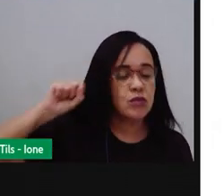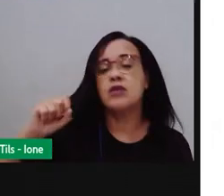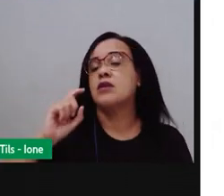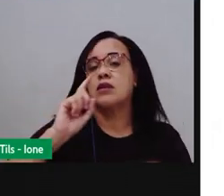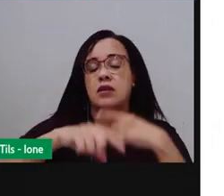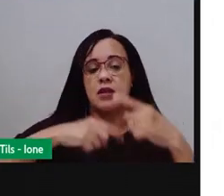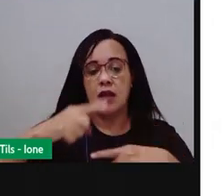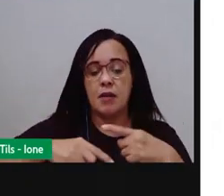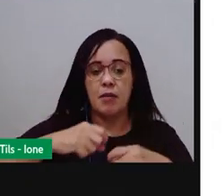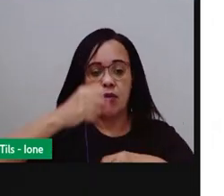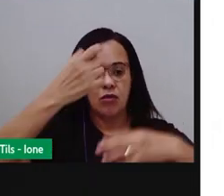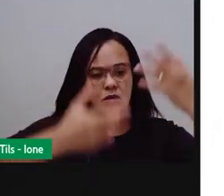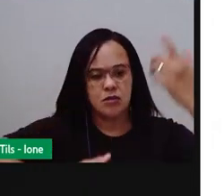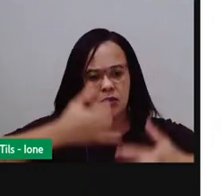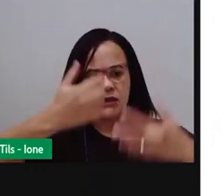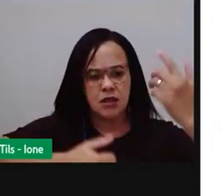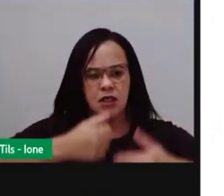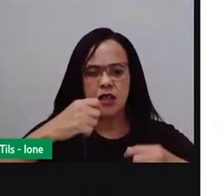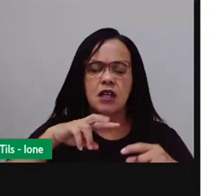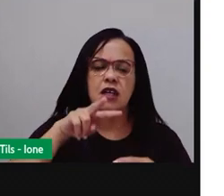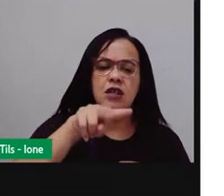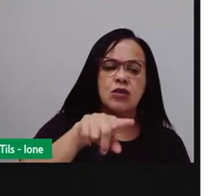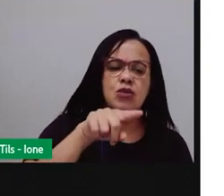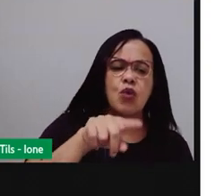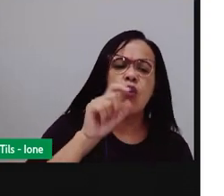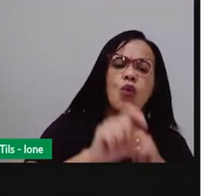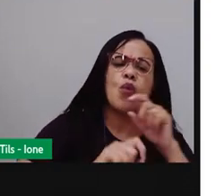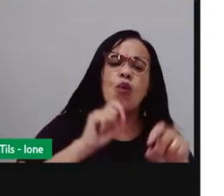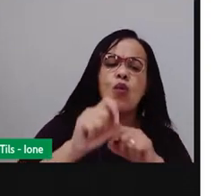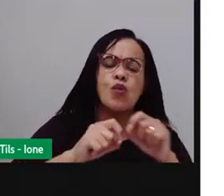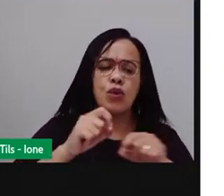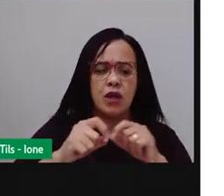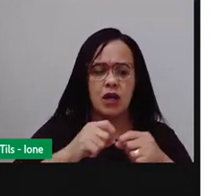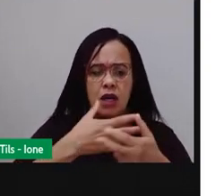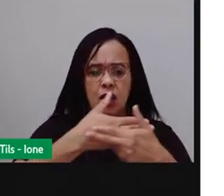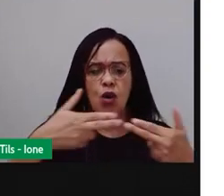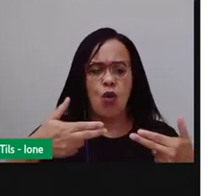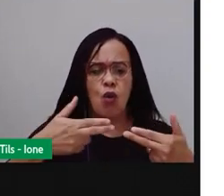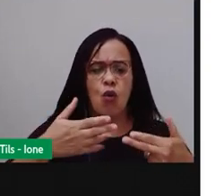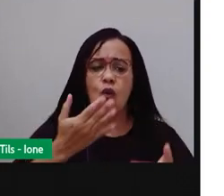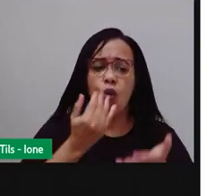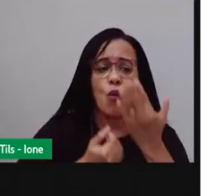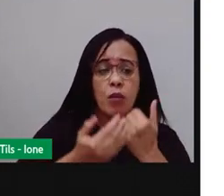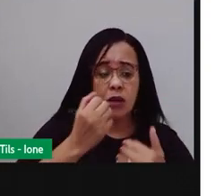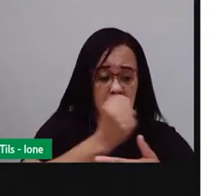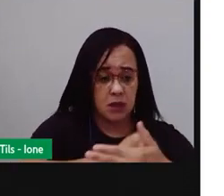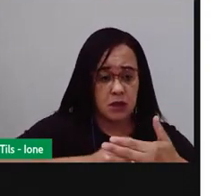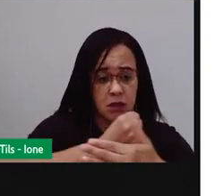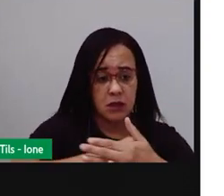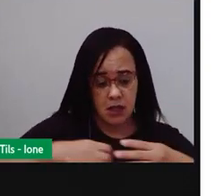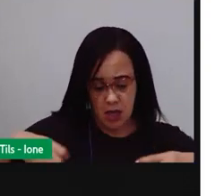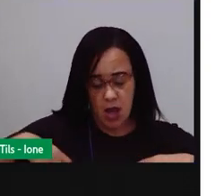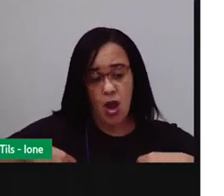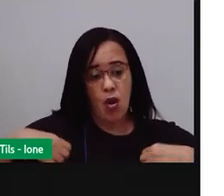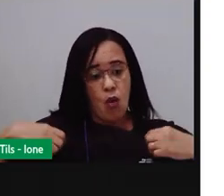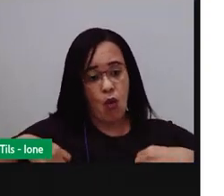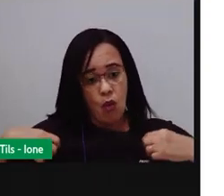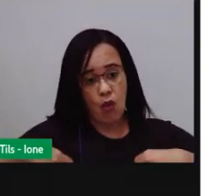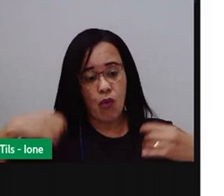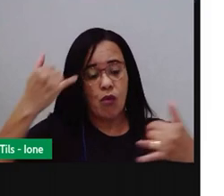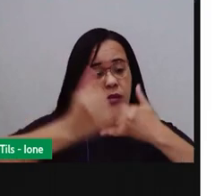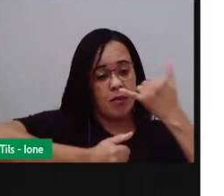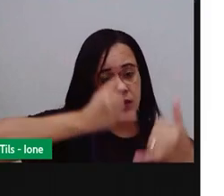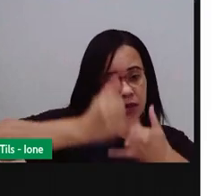falando das danças, das comidas, das roupas, das brincadeiras,